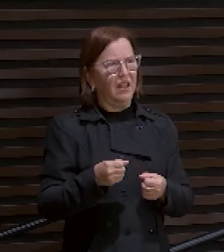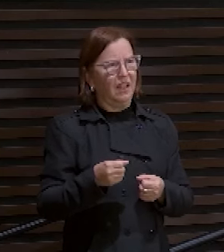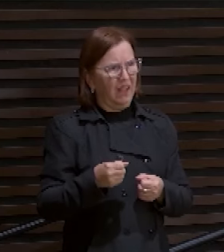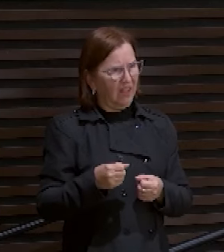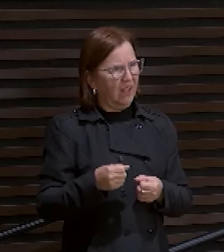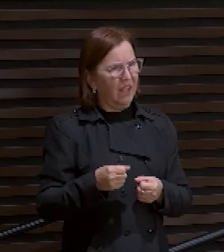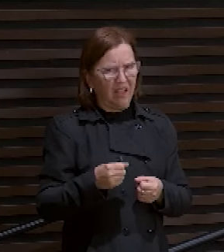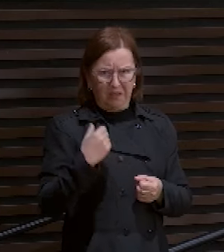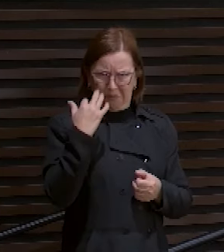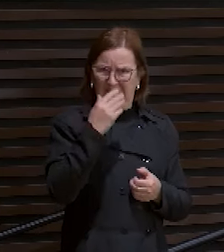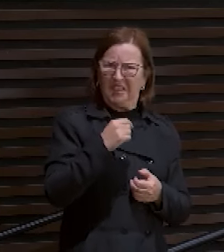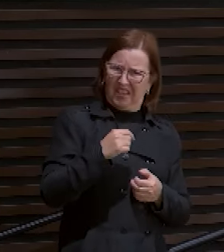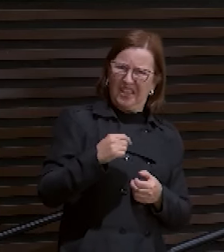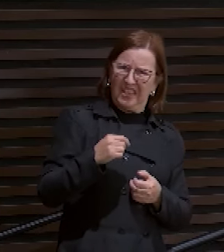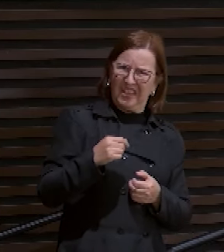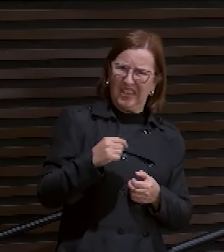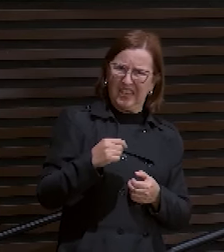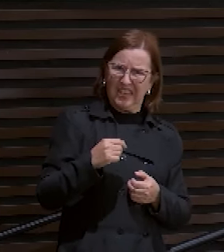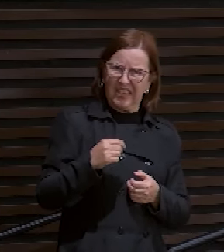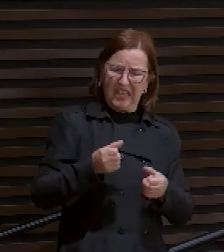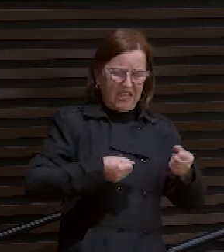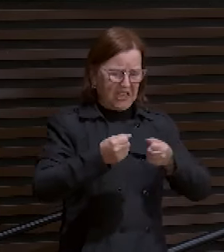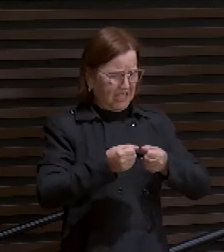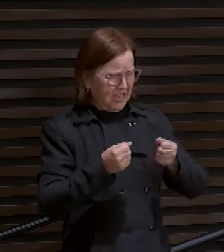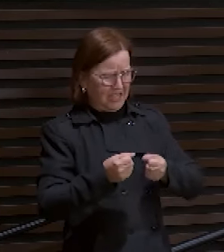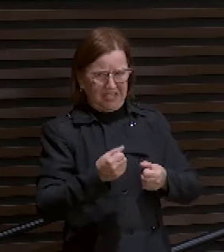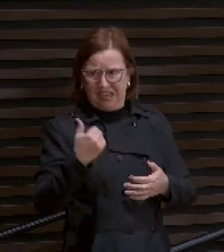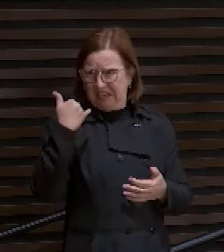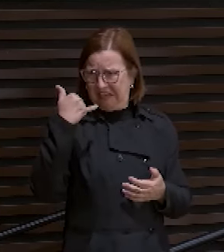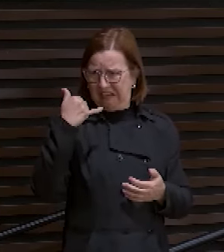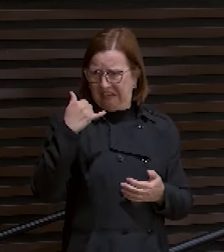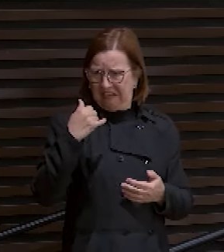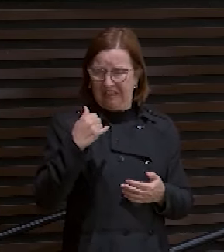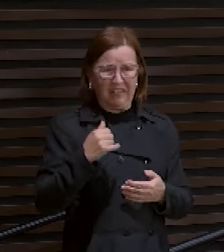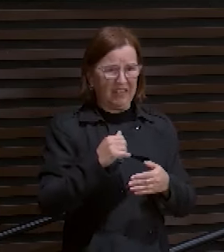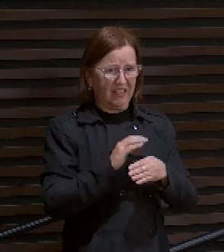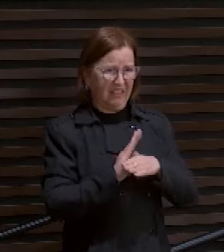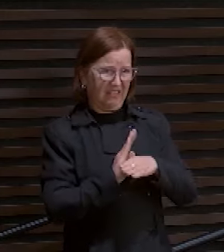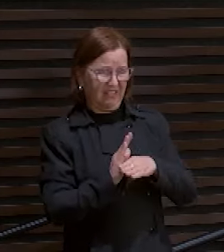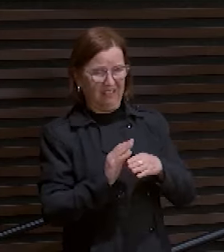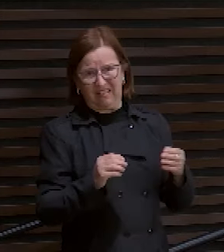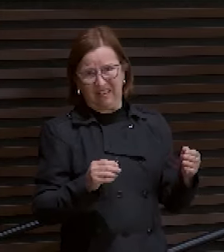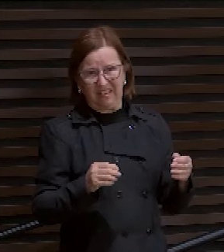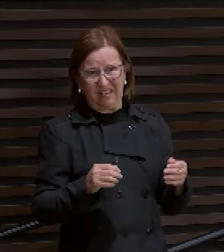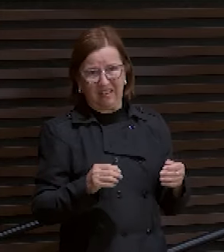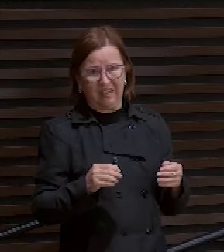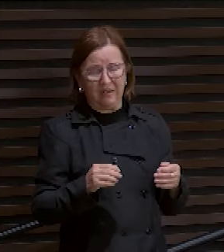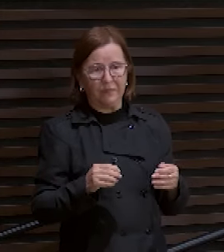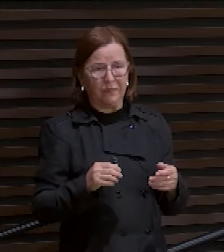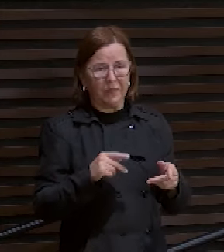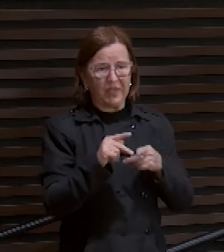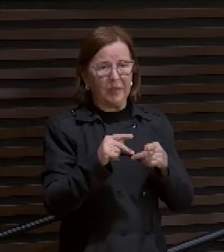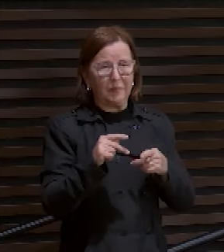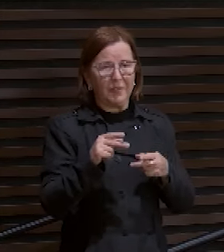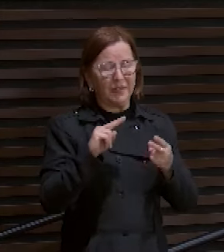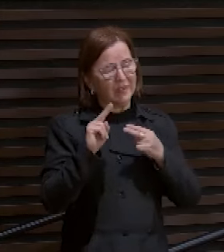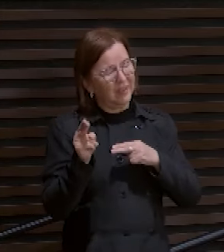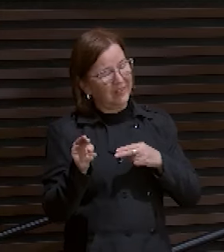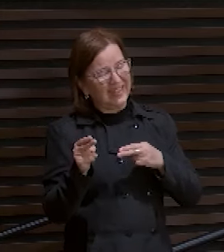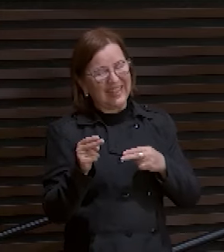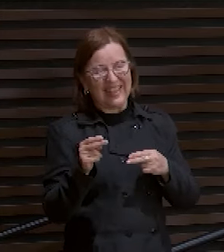E ele filmando. Meu, Gerro dormindo. O pai dele dormindo. O outro tudo dormindo. E ele lá, dando risada.